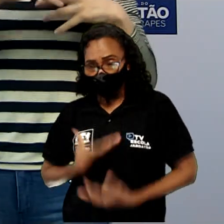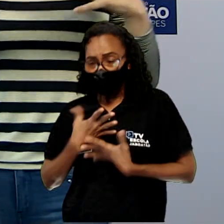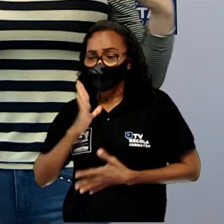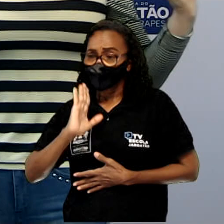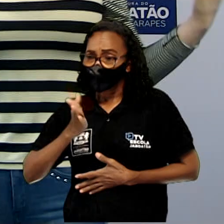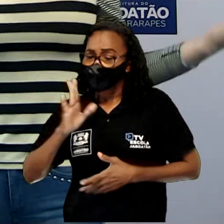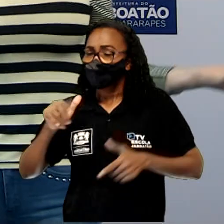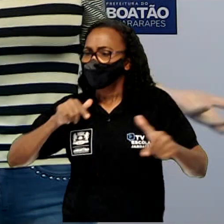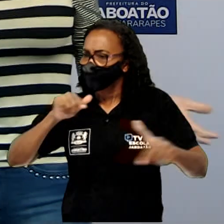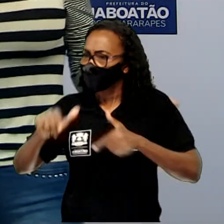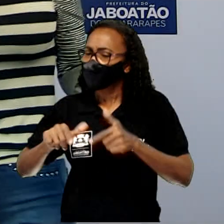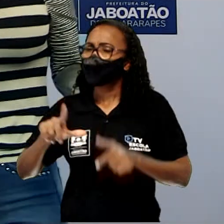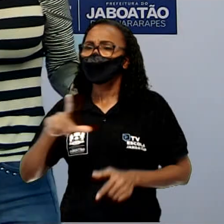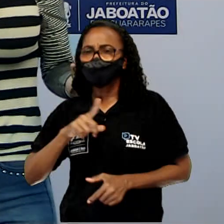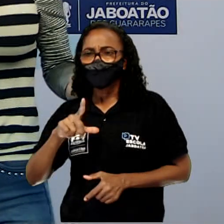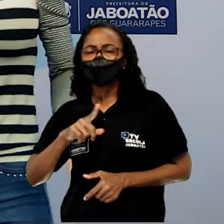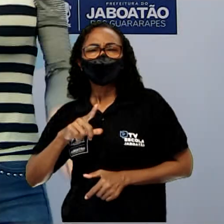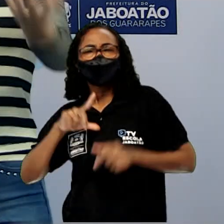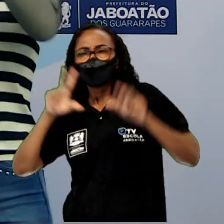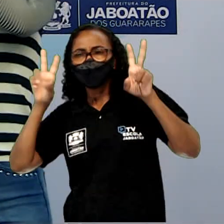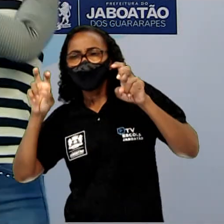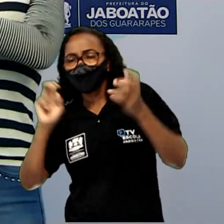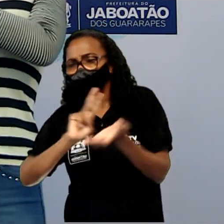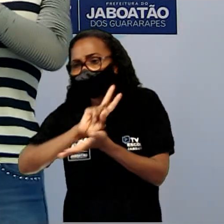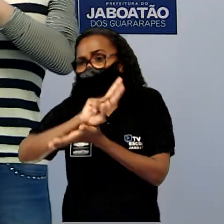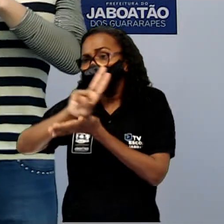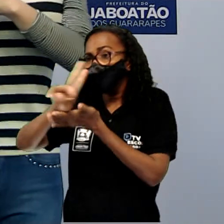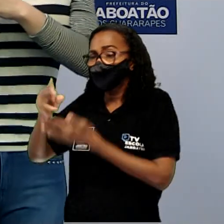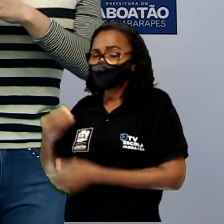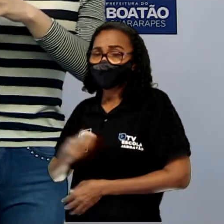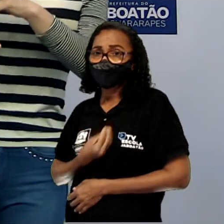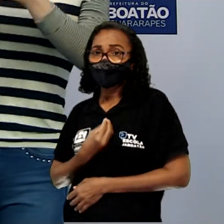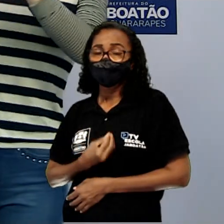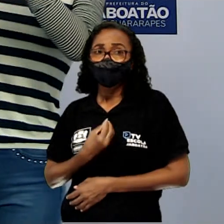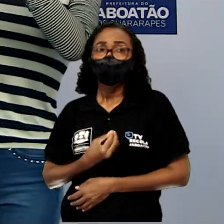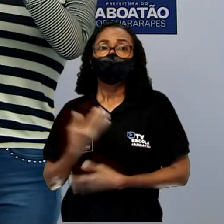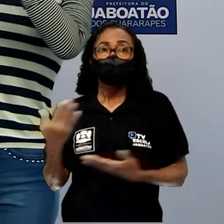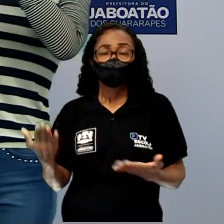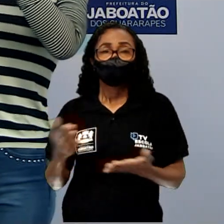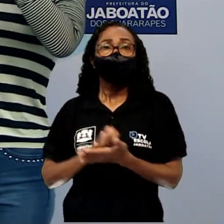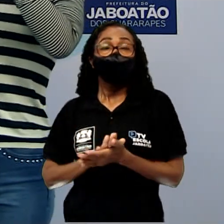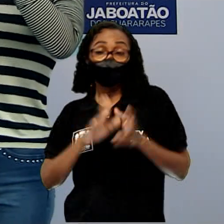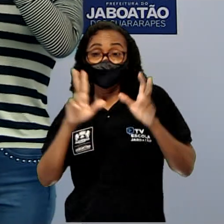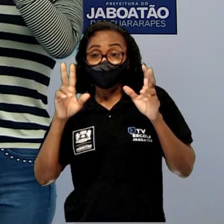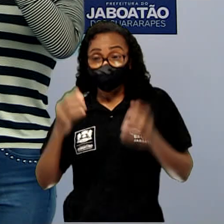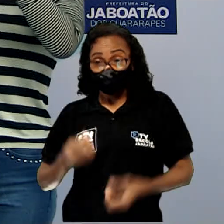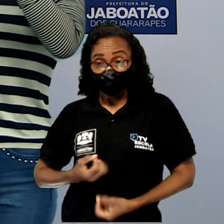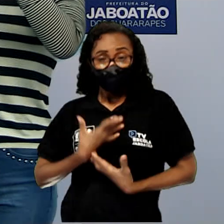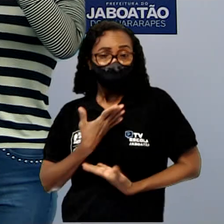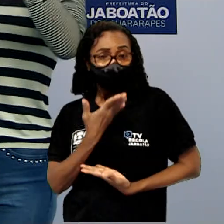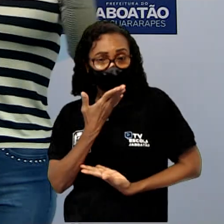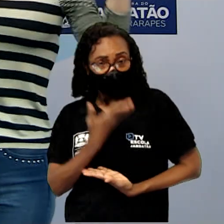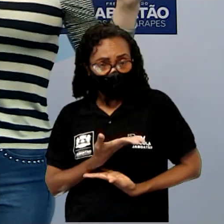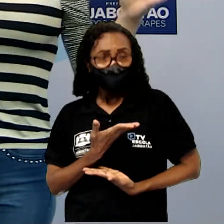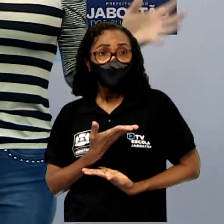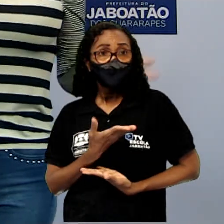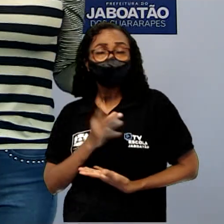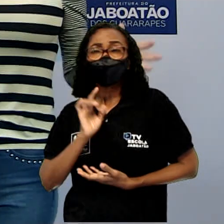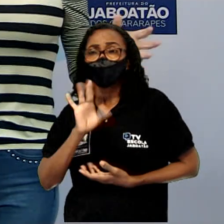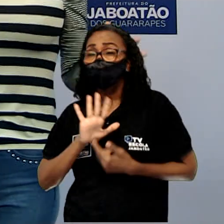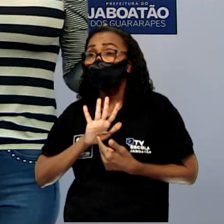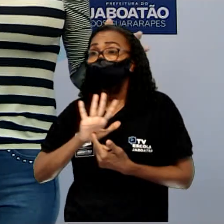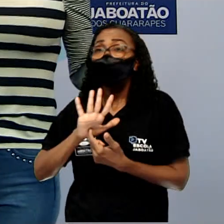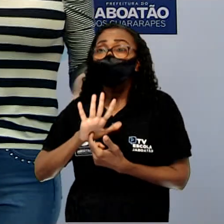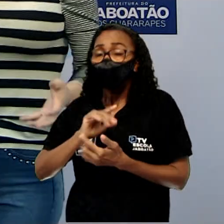tematizaram várias circunstâncias da vida. E esse poema, esse só, já demonstra que é preciso escrever sobre